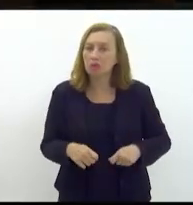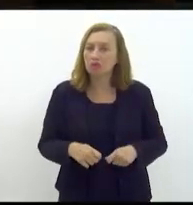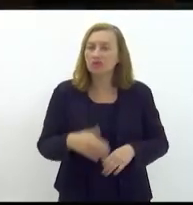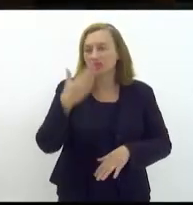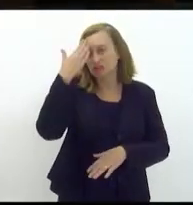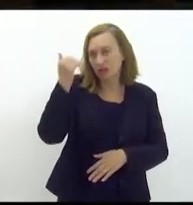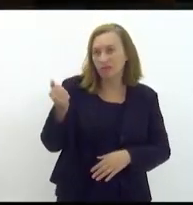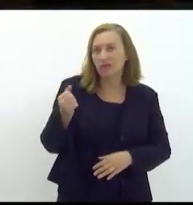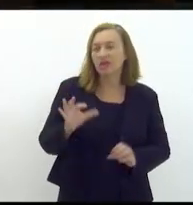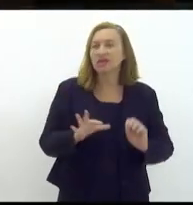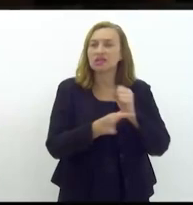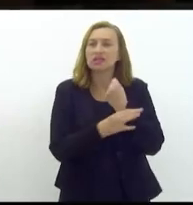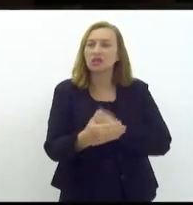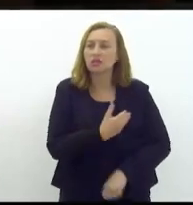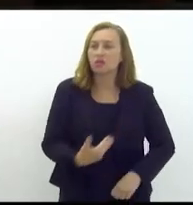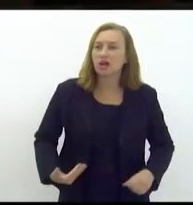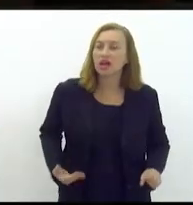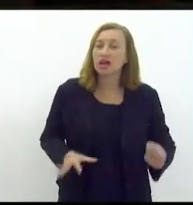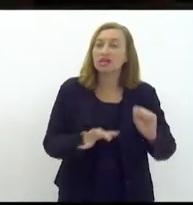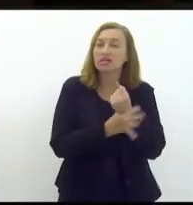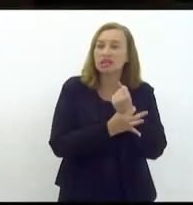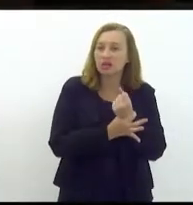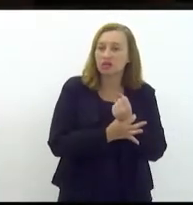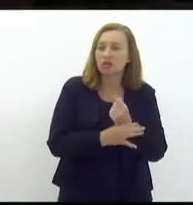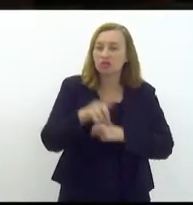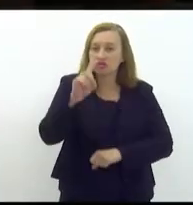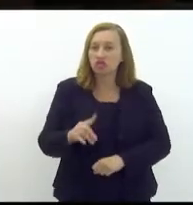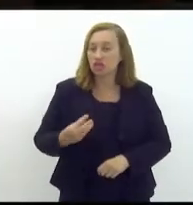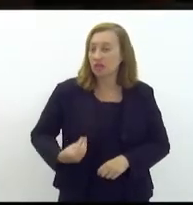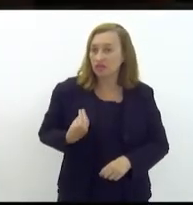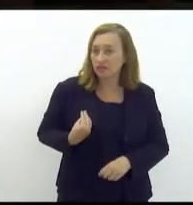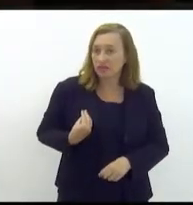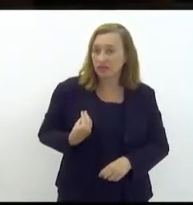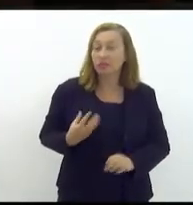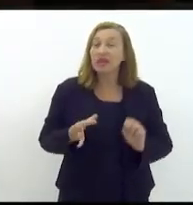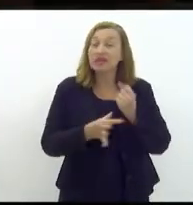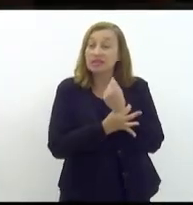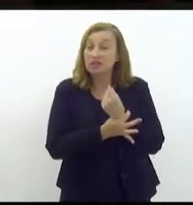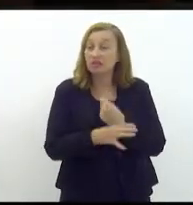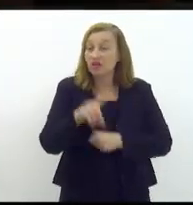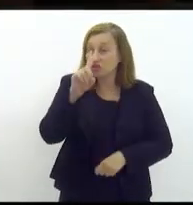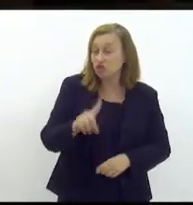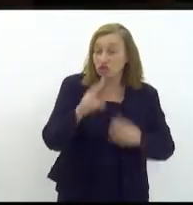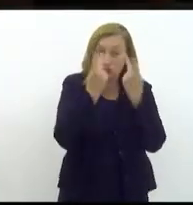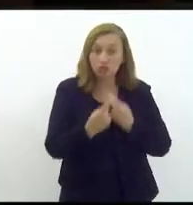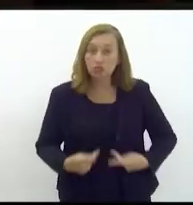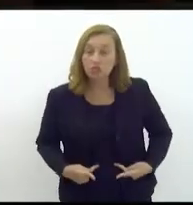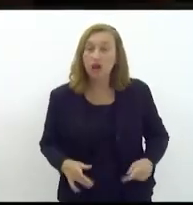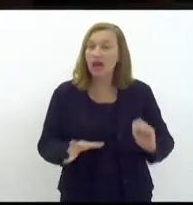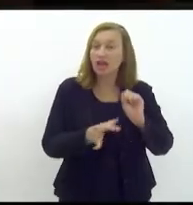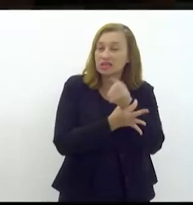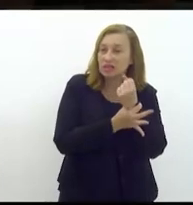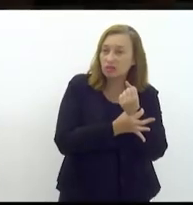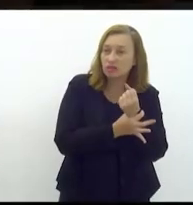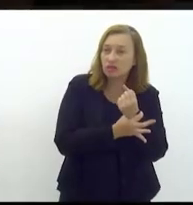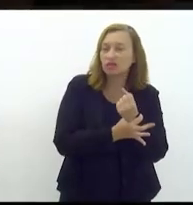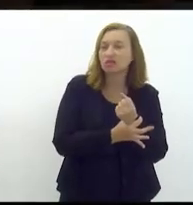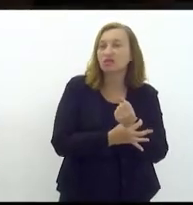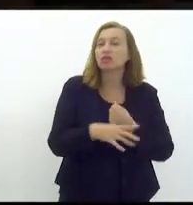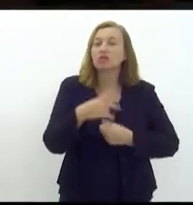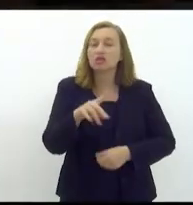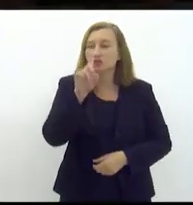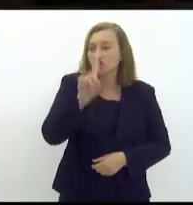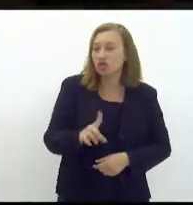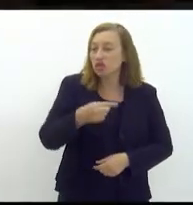saber que segurança pública é assegurar o direito à vida assegurar os direitos humanos assegurar o seu